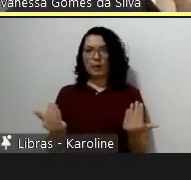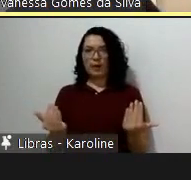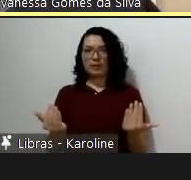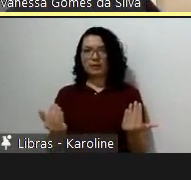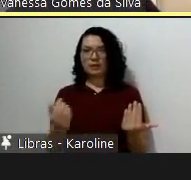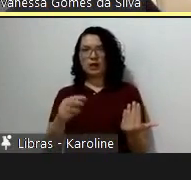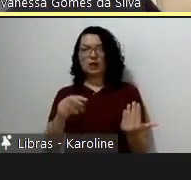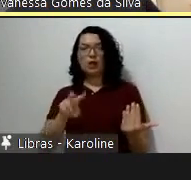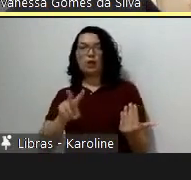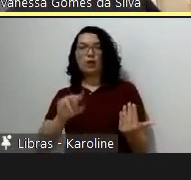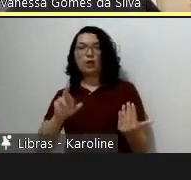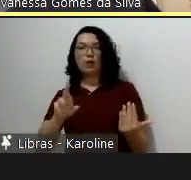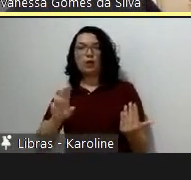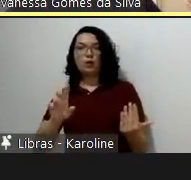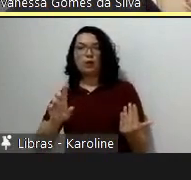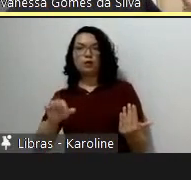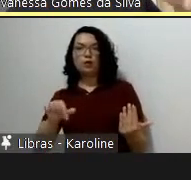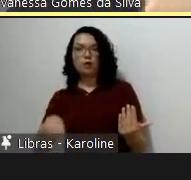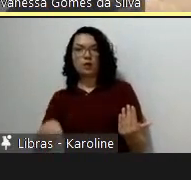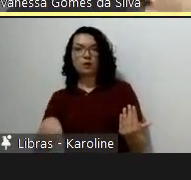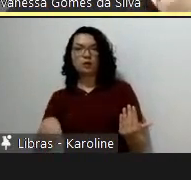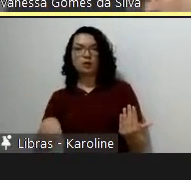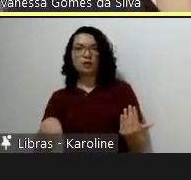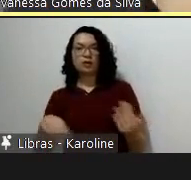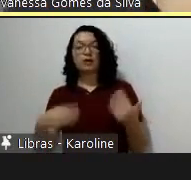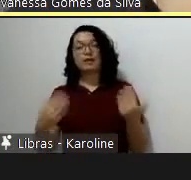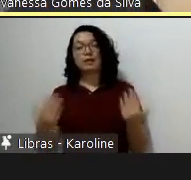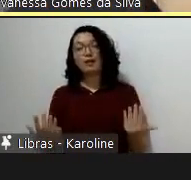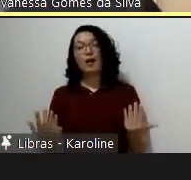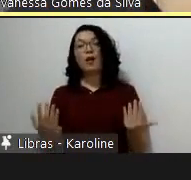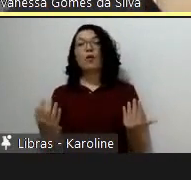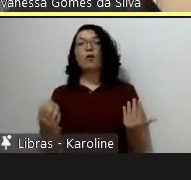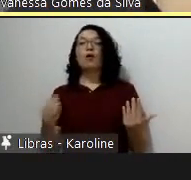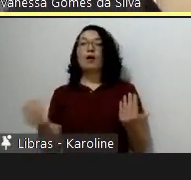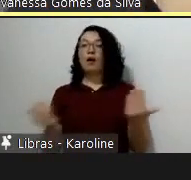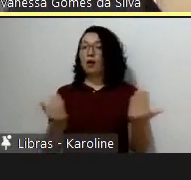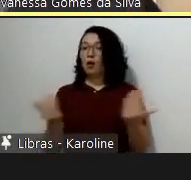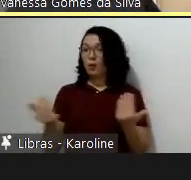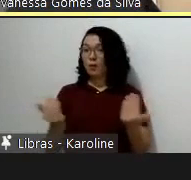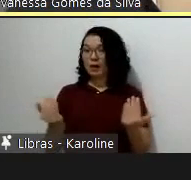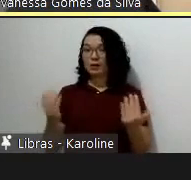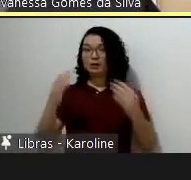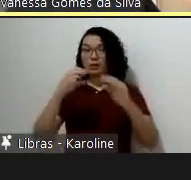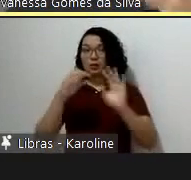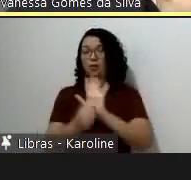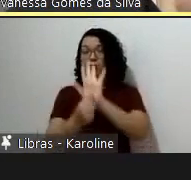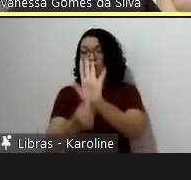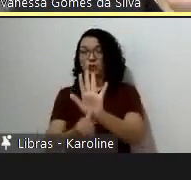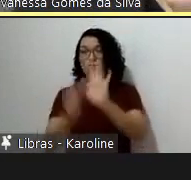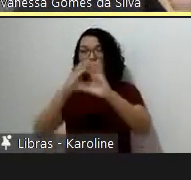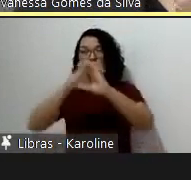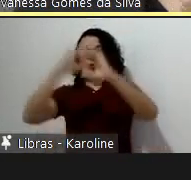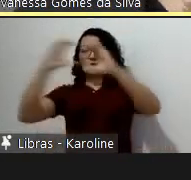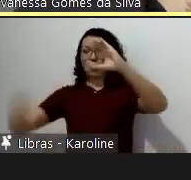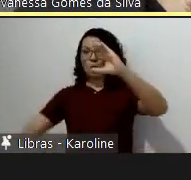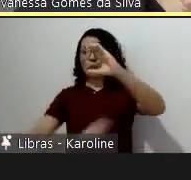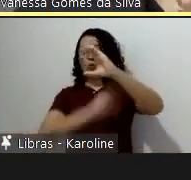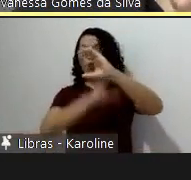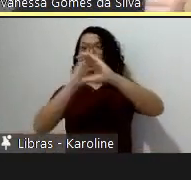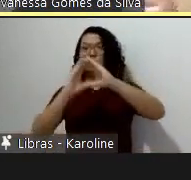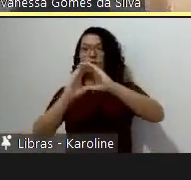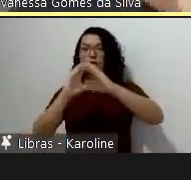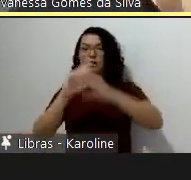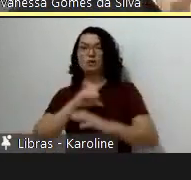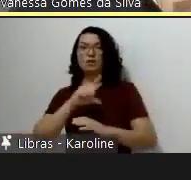E de onde veio isso? Veio de uma terminologia que foi consolidada e que estava disponível na época, que eram as certificações